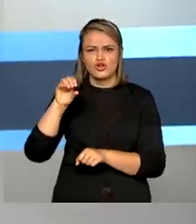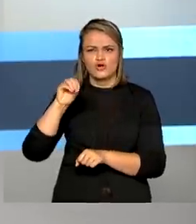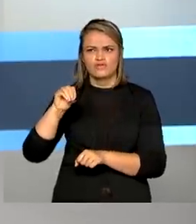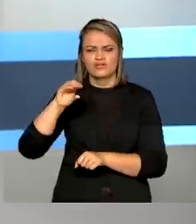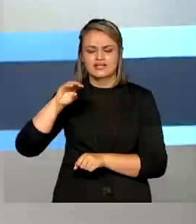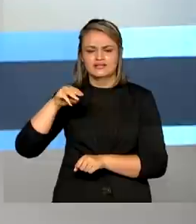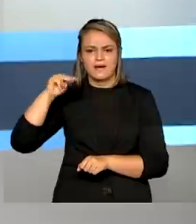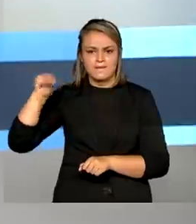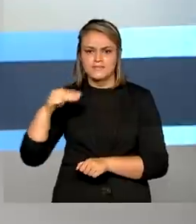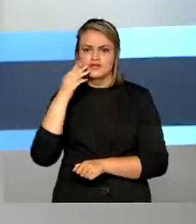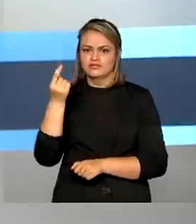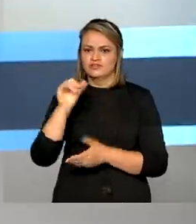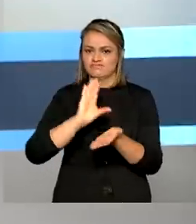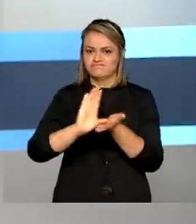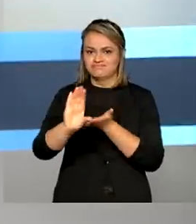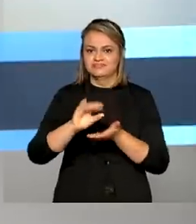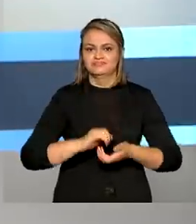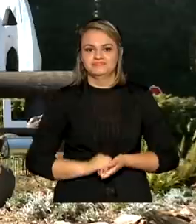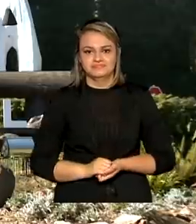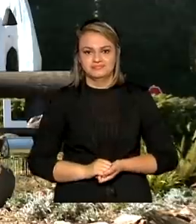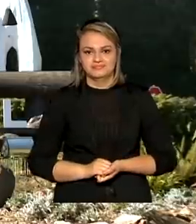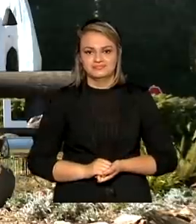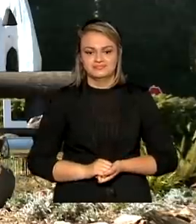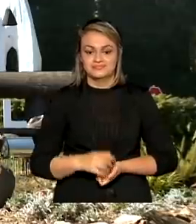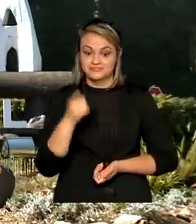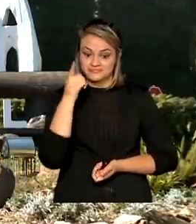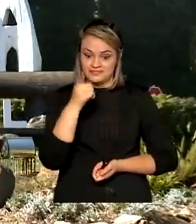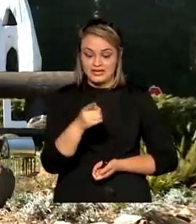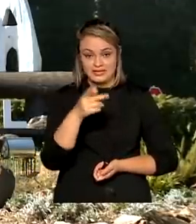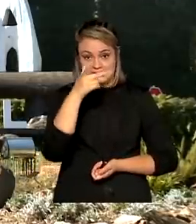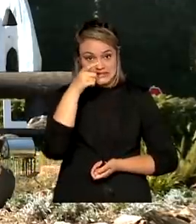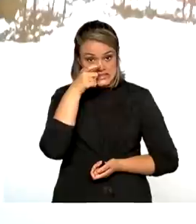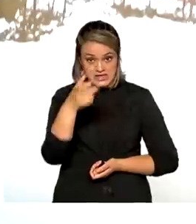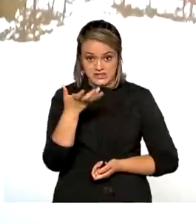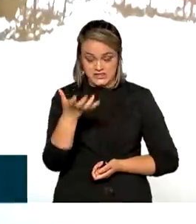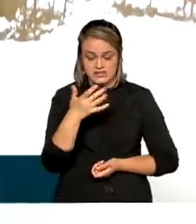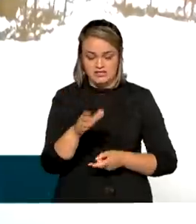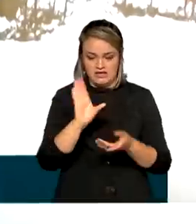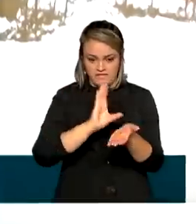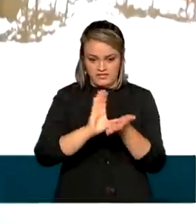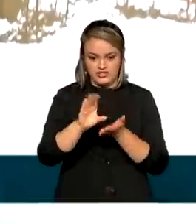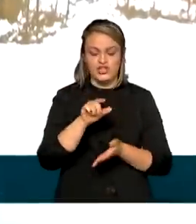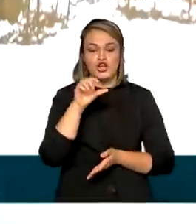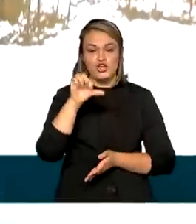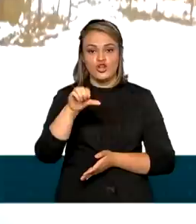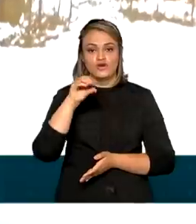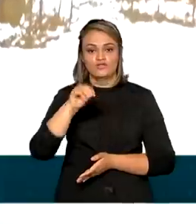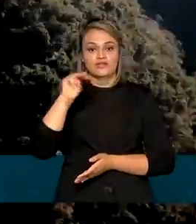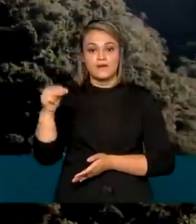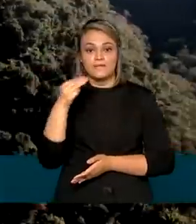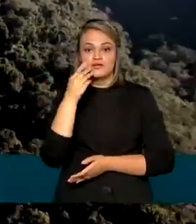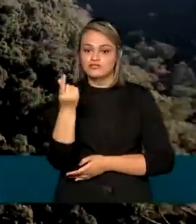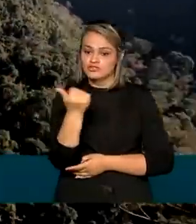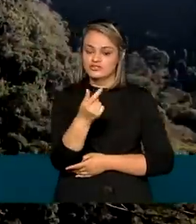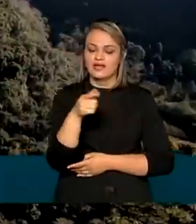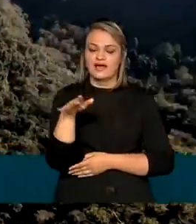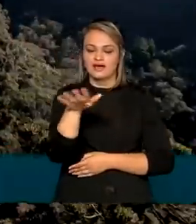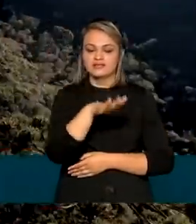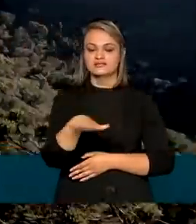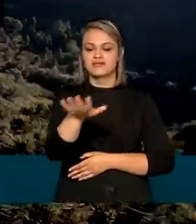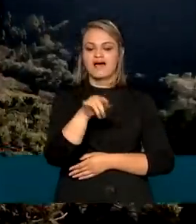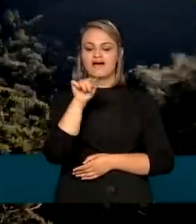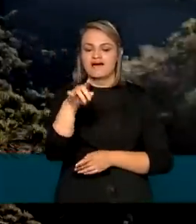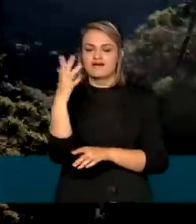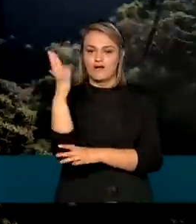em investimentos. Os interessados deverão investir R 93 milhões na